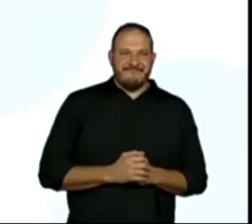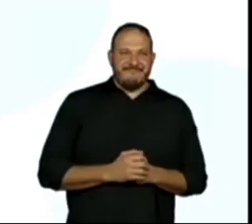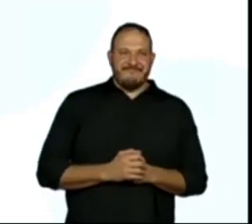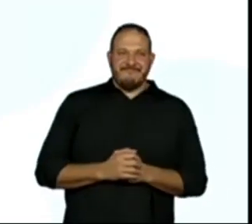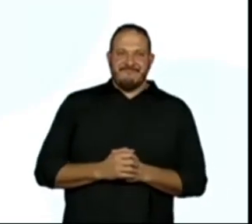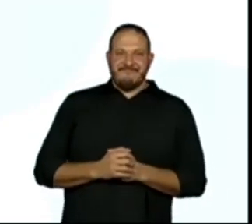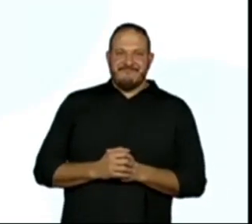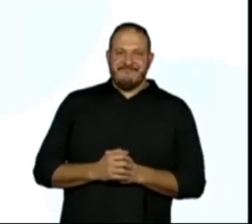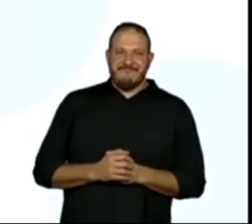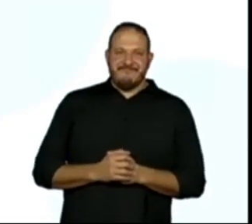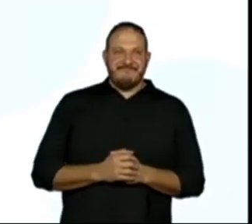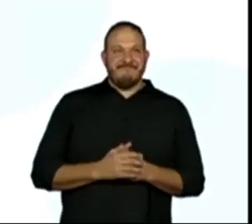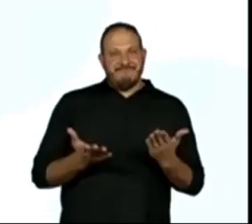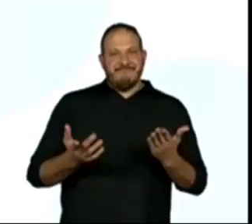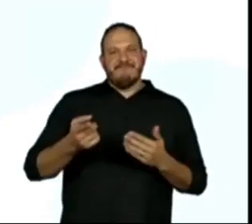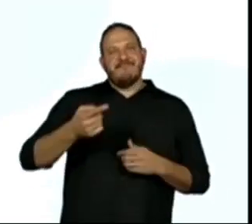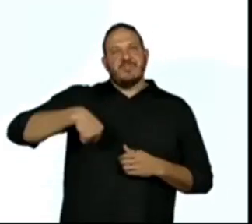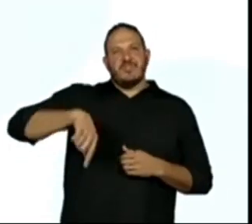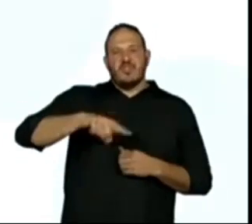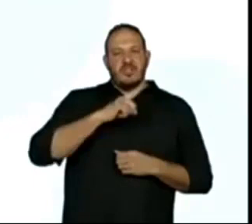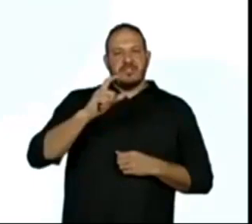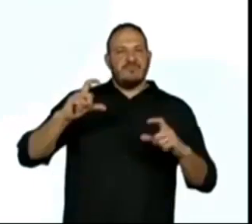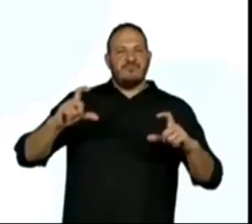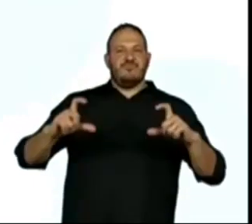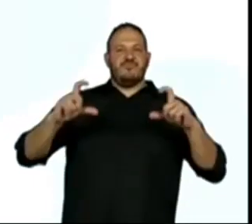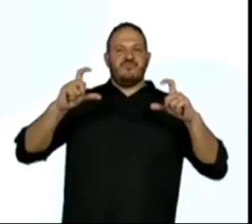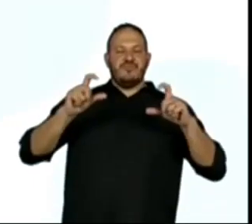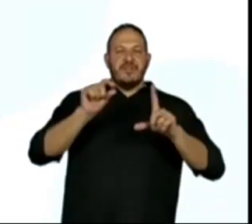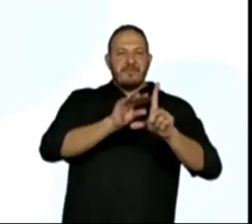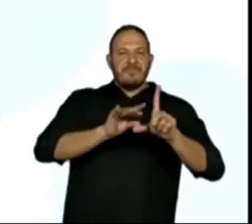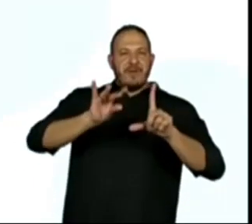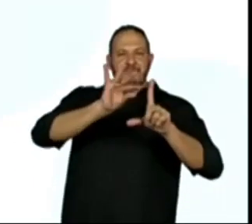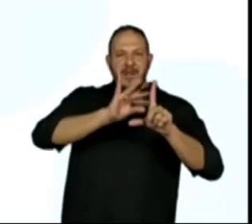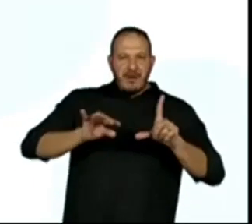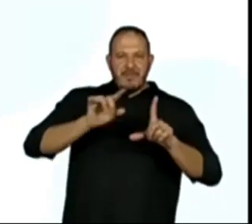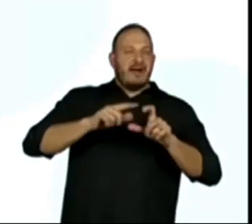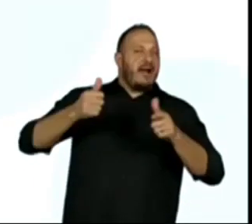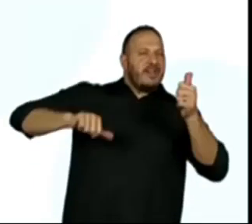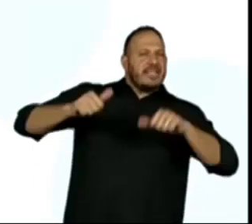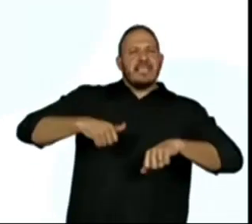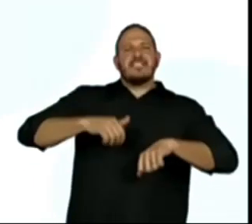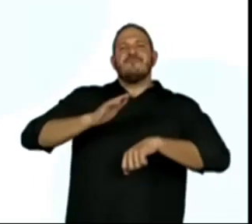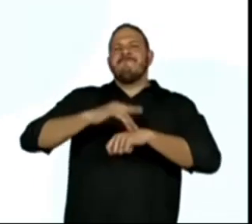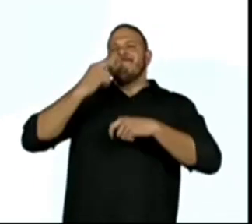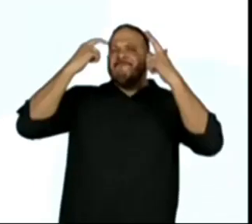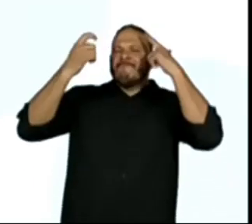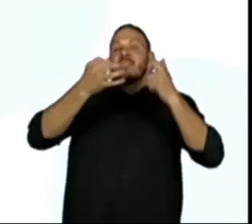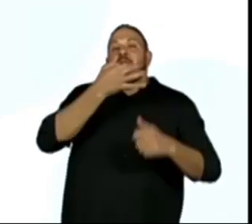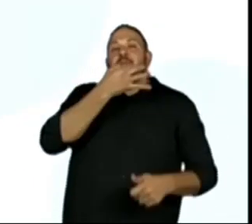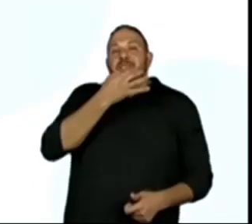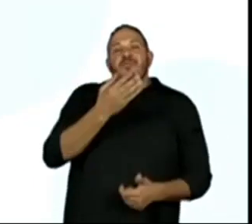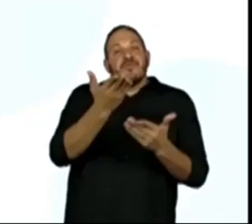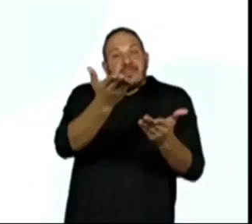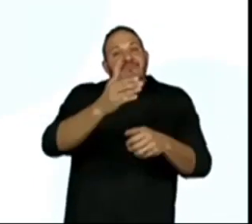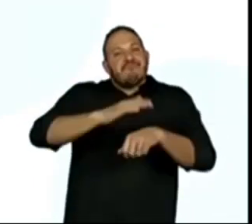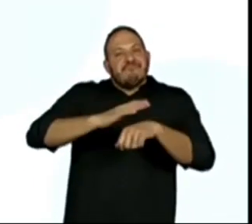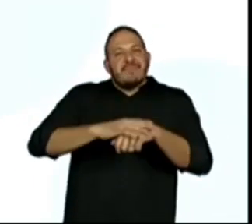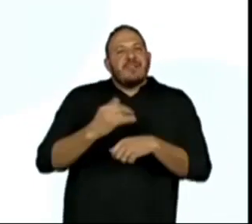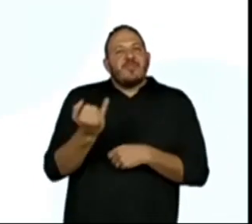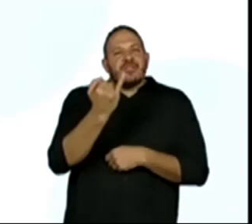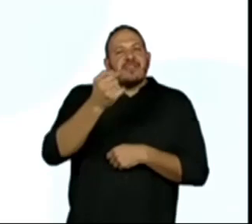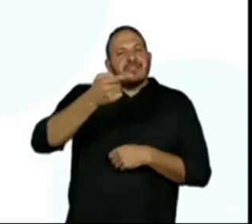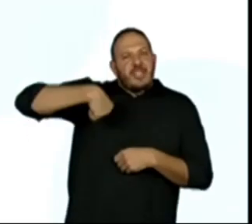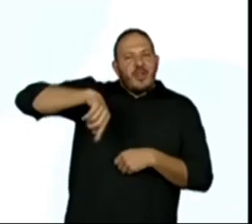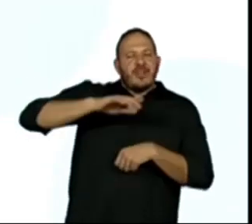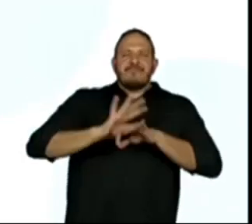e a nossa super telinha de avaliação, que é a opinião de vocês, que é importante e nos ajuda a